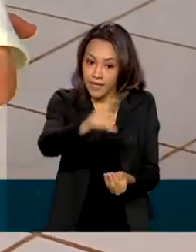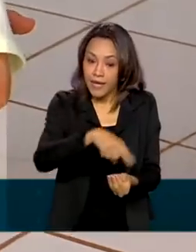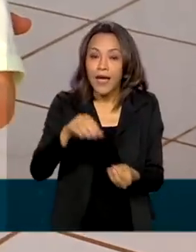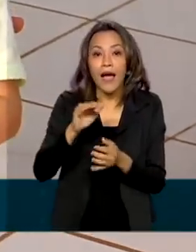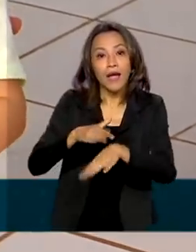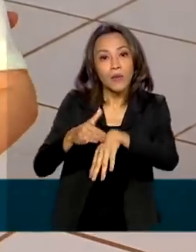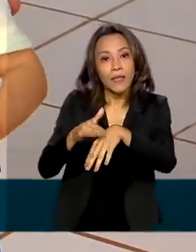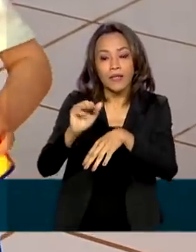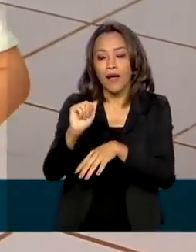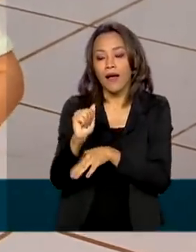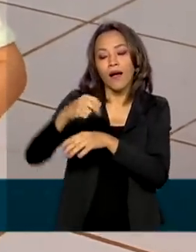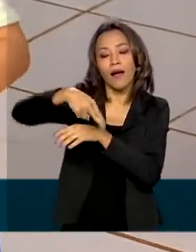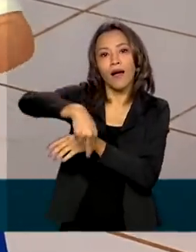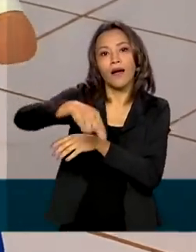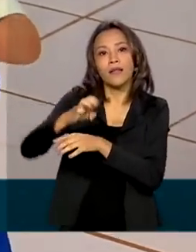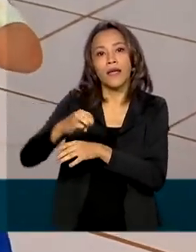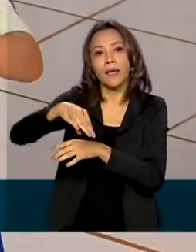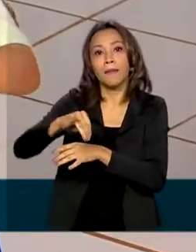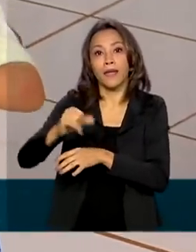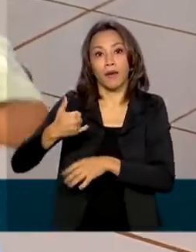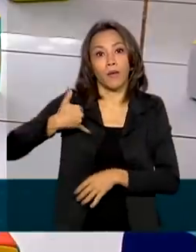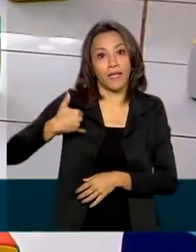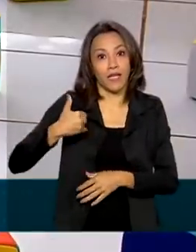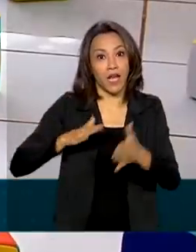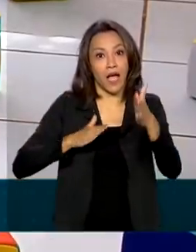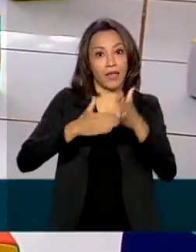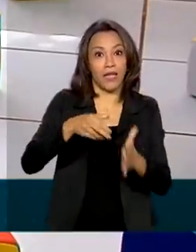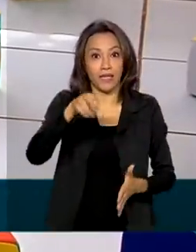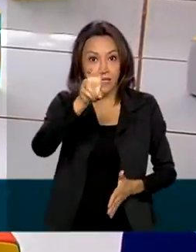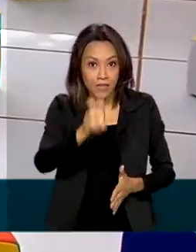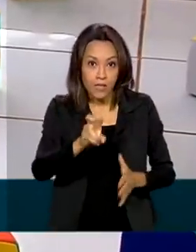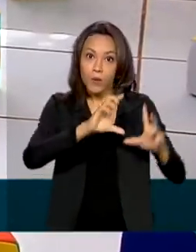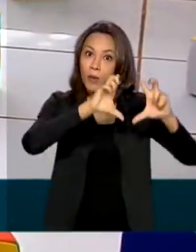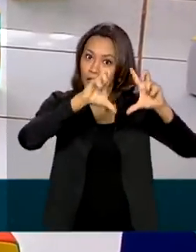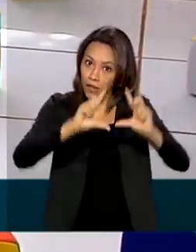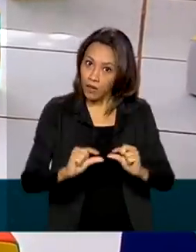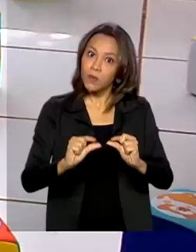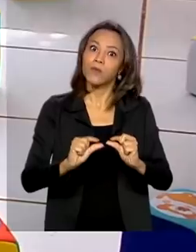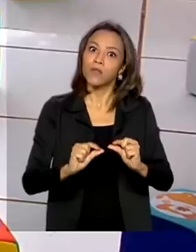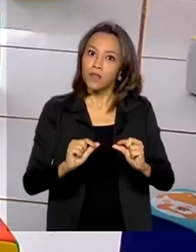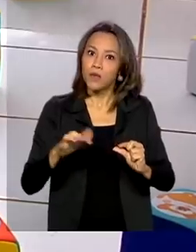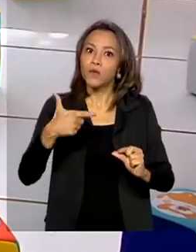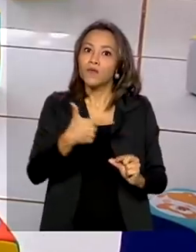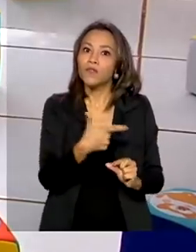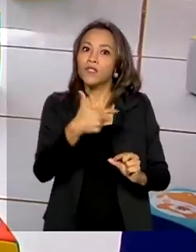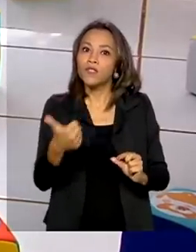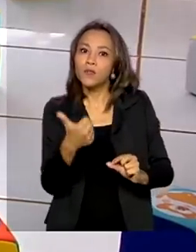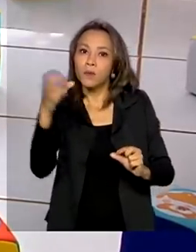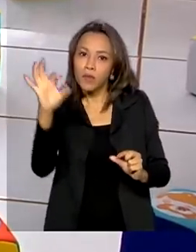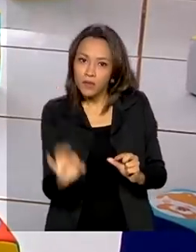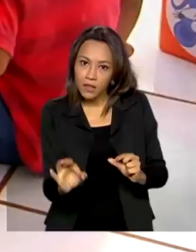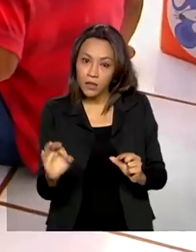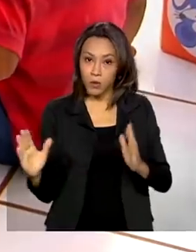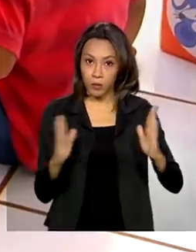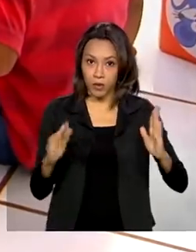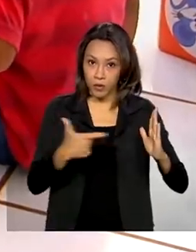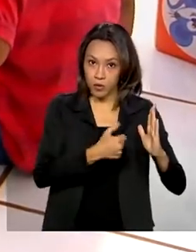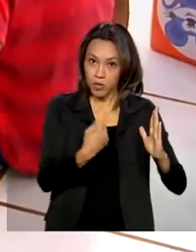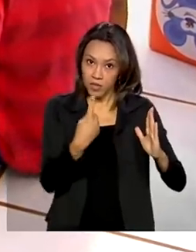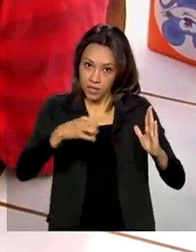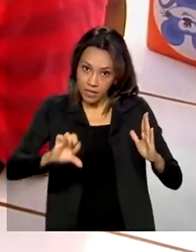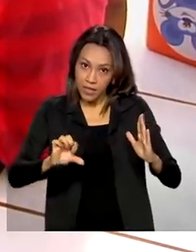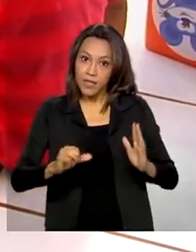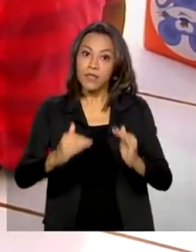em crianças de até 5 anos de idade recuou de quase 21% em 2006 para